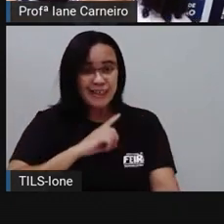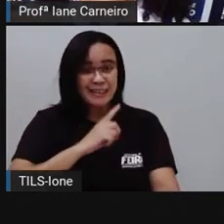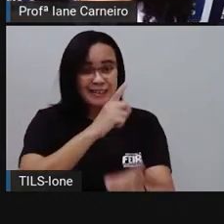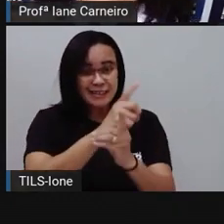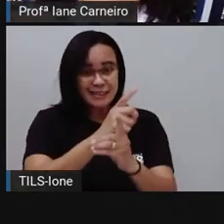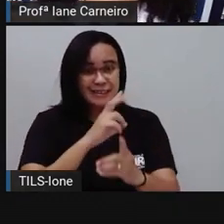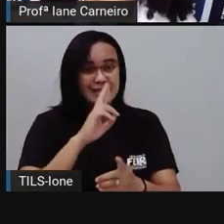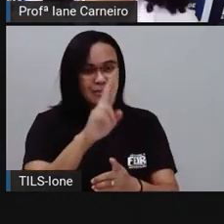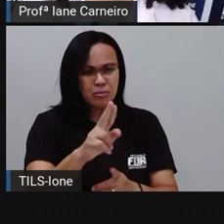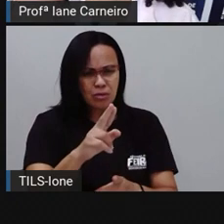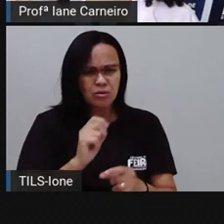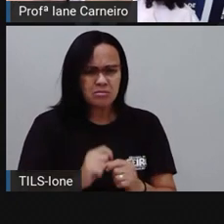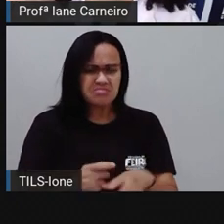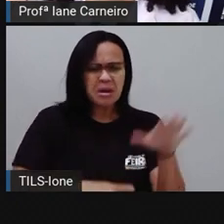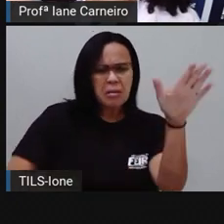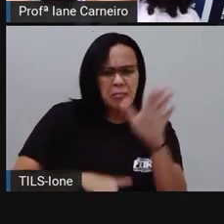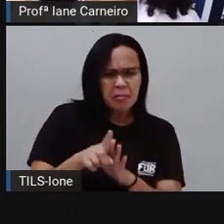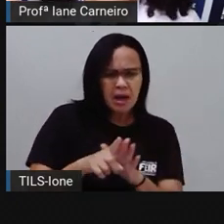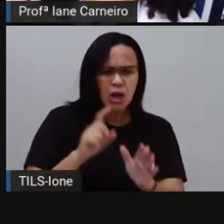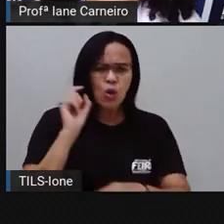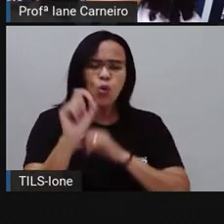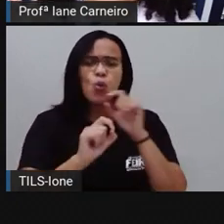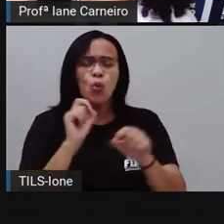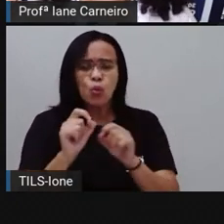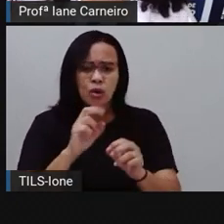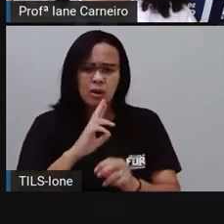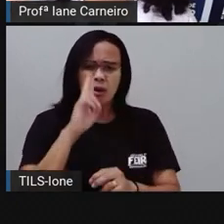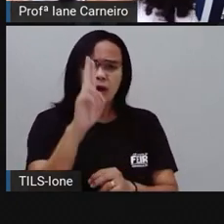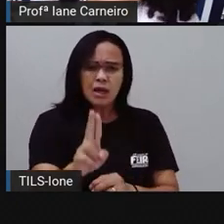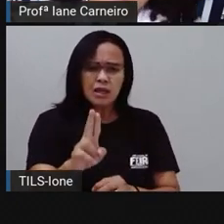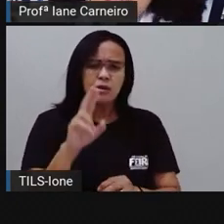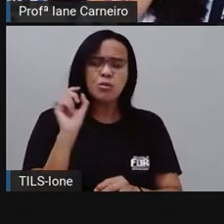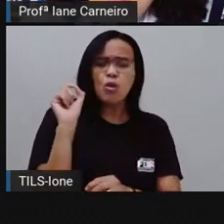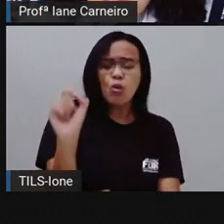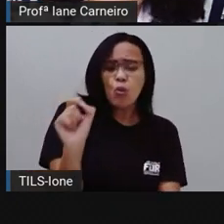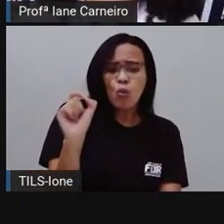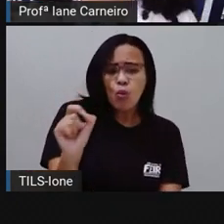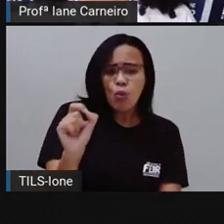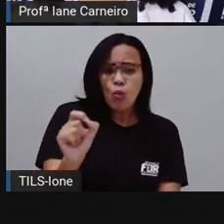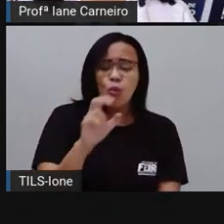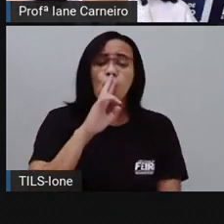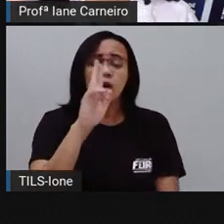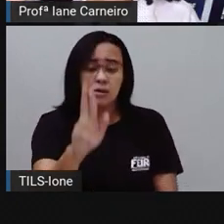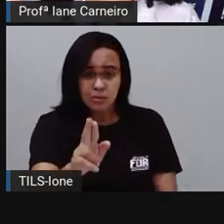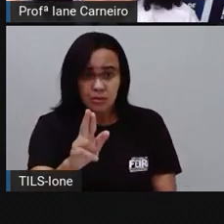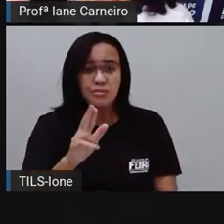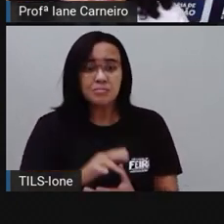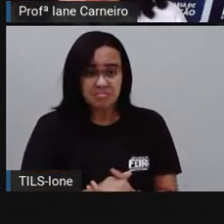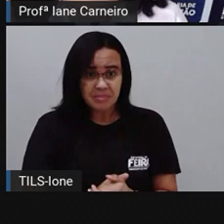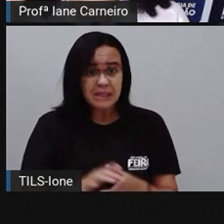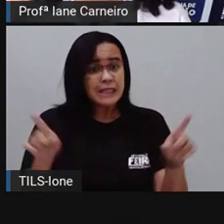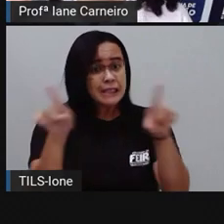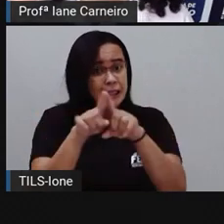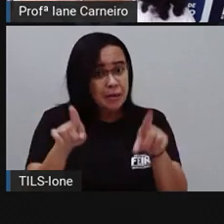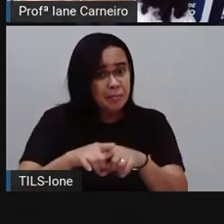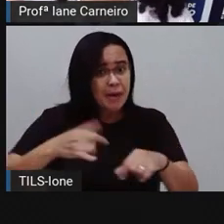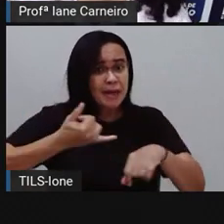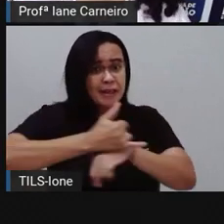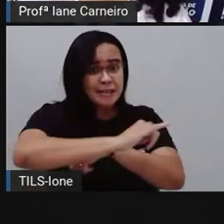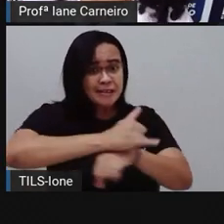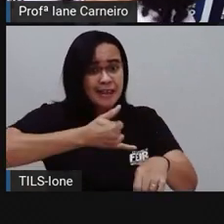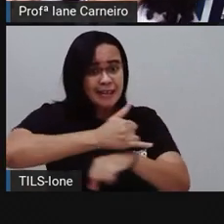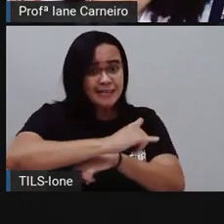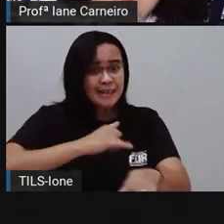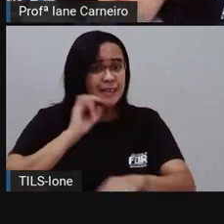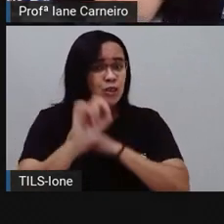mesmo a pergunta, o que a gente... Qual é a resposta que a gente precisa encontrar, né? Qual é a estratégia que eu vou fazer para